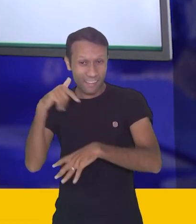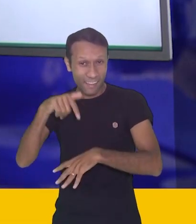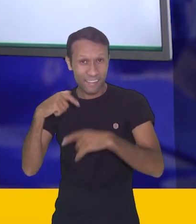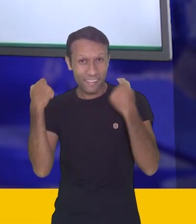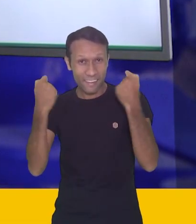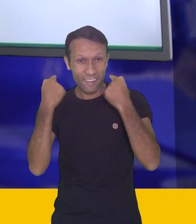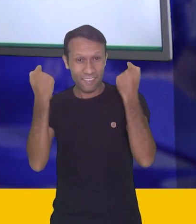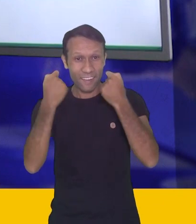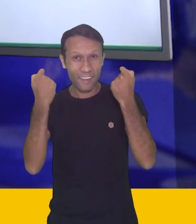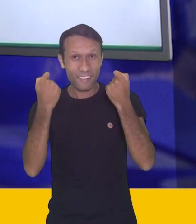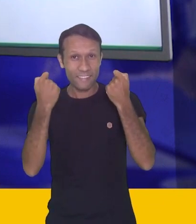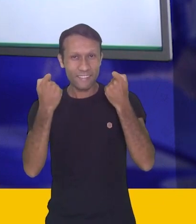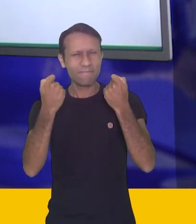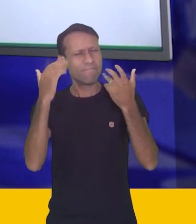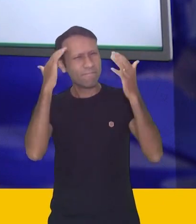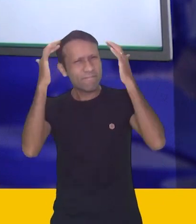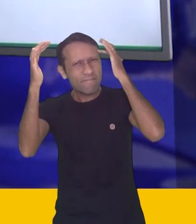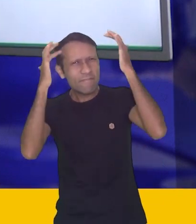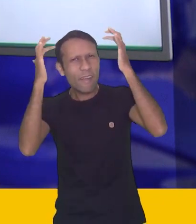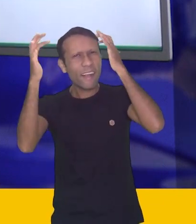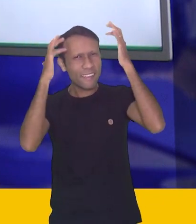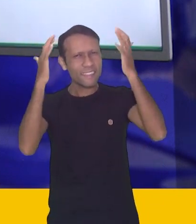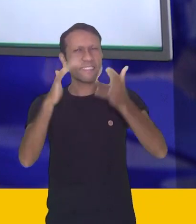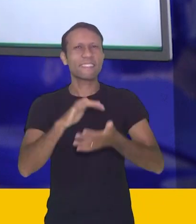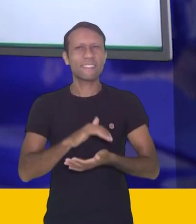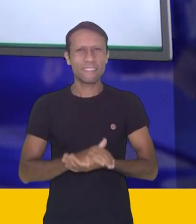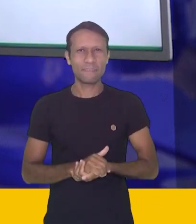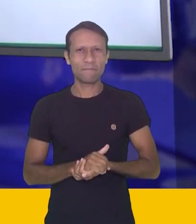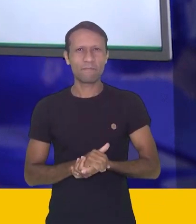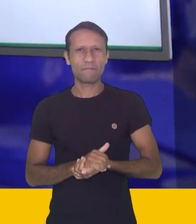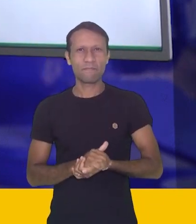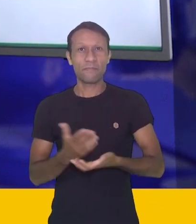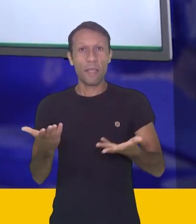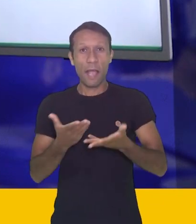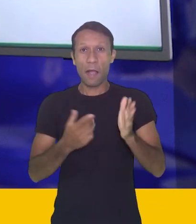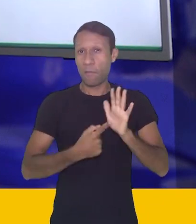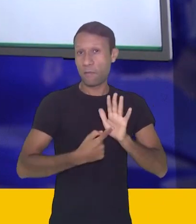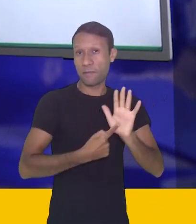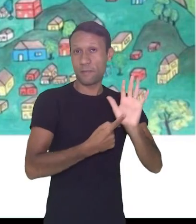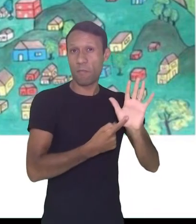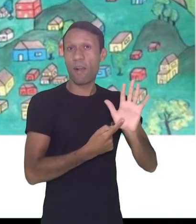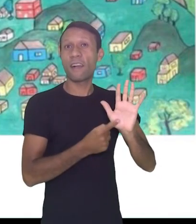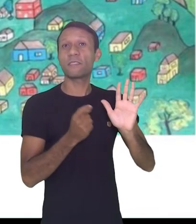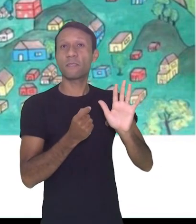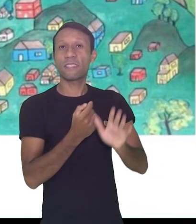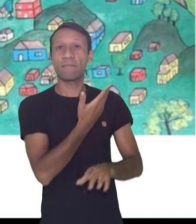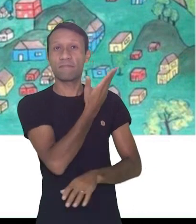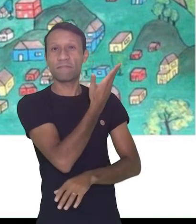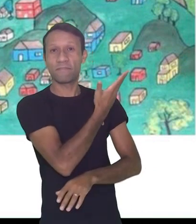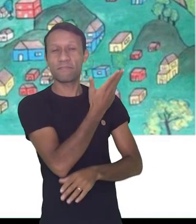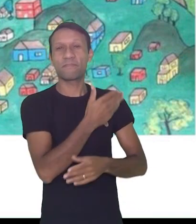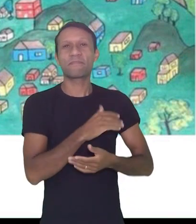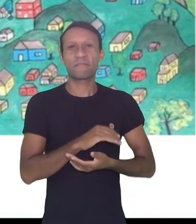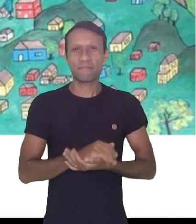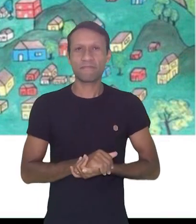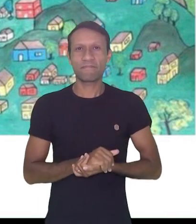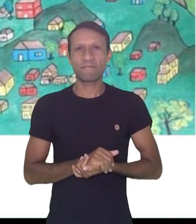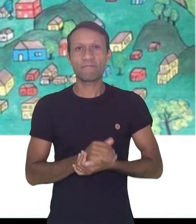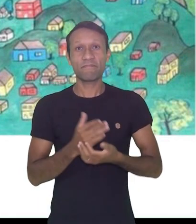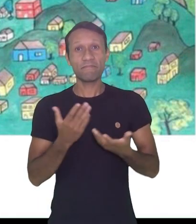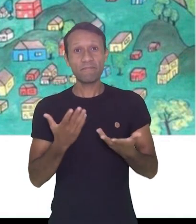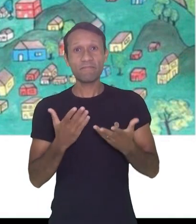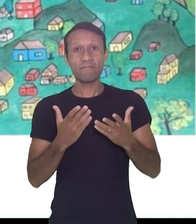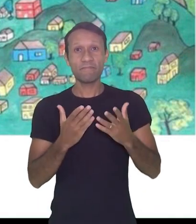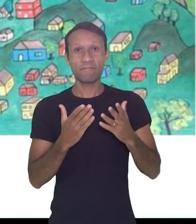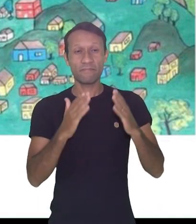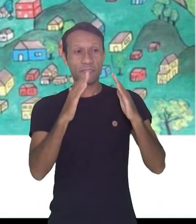né? A imaginação é de vocês que estão aí do outro lado da tela. Aqui eu trago uma imagem de um desenho feito, né, do Morro Bom